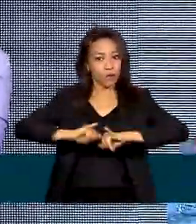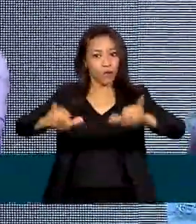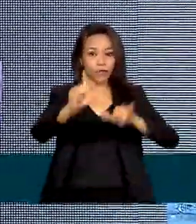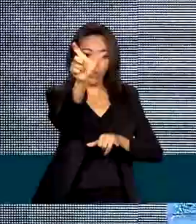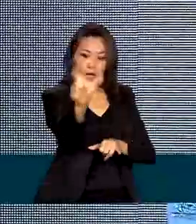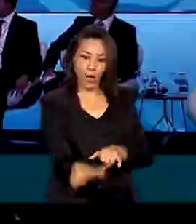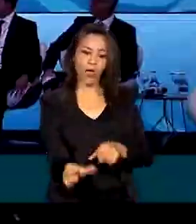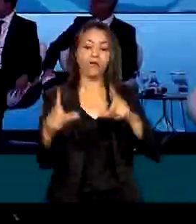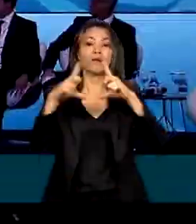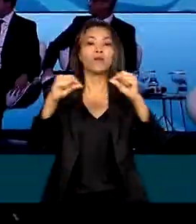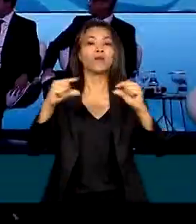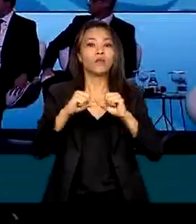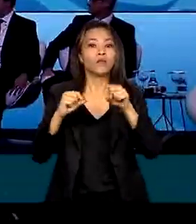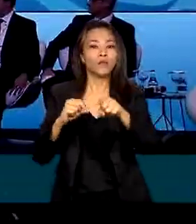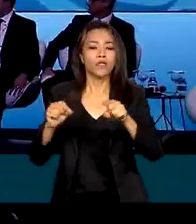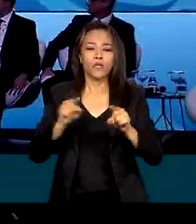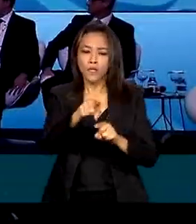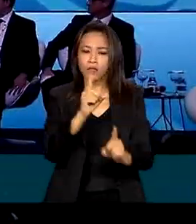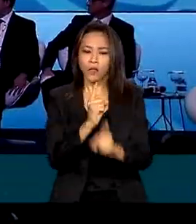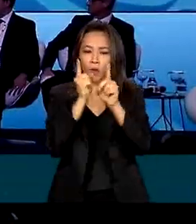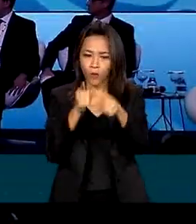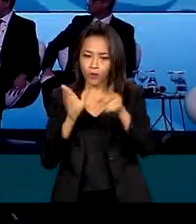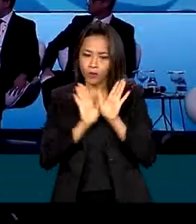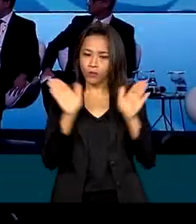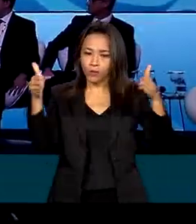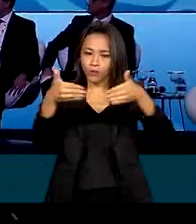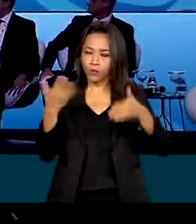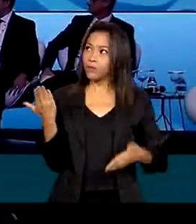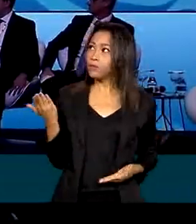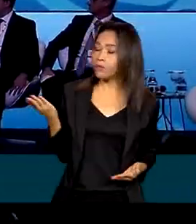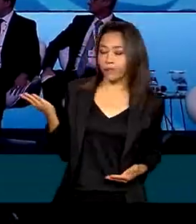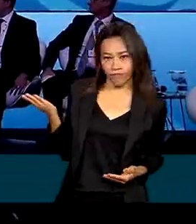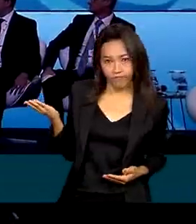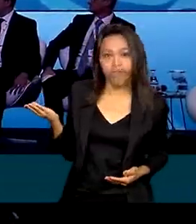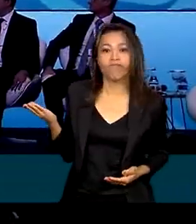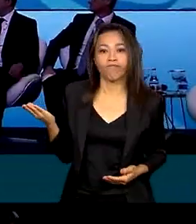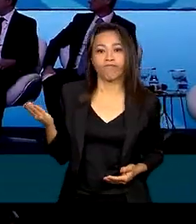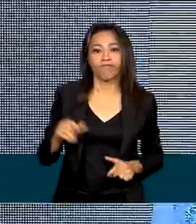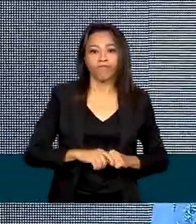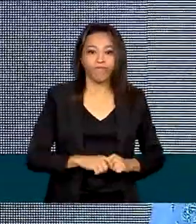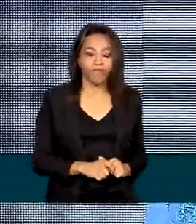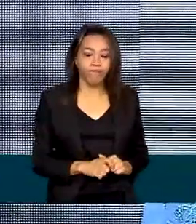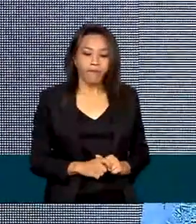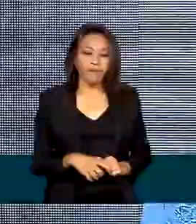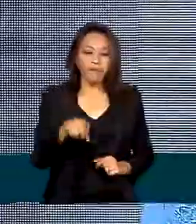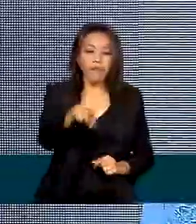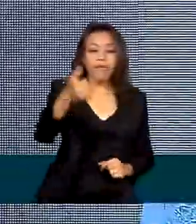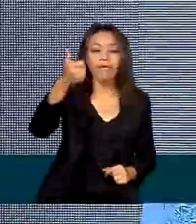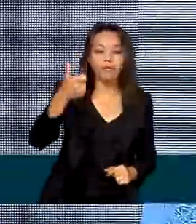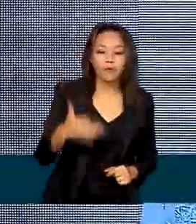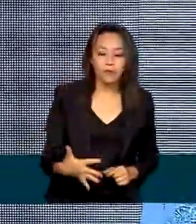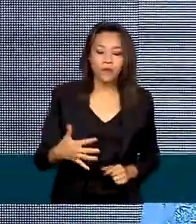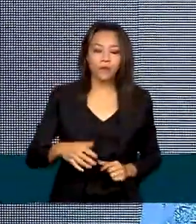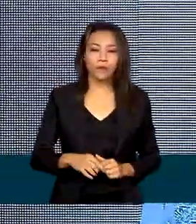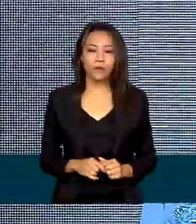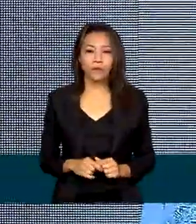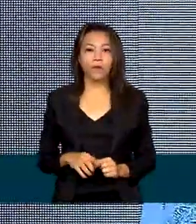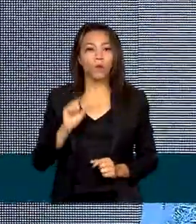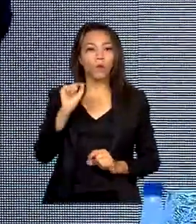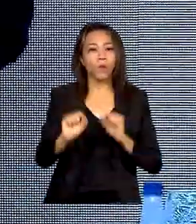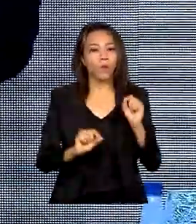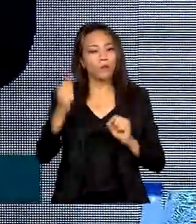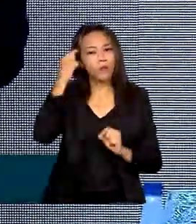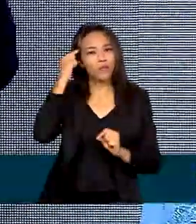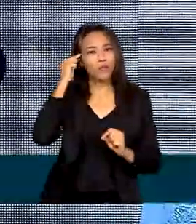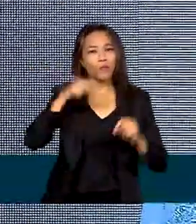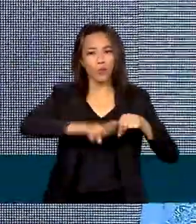em Brasília, durante o Fórum da Associação Brasileira da Infraestrutura e Indústria de Base. A ideia é começar num roteiro no